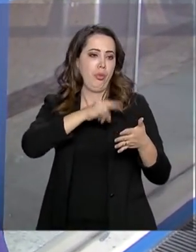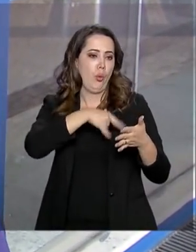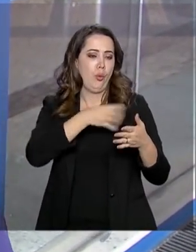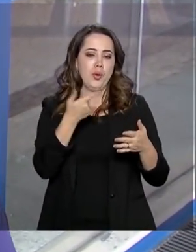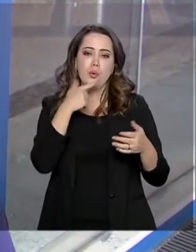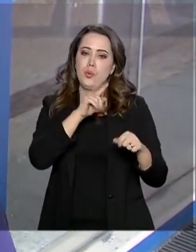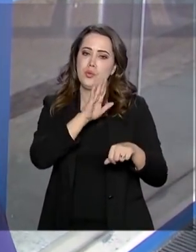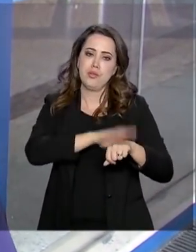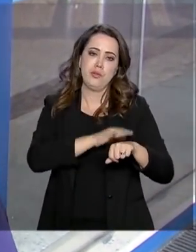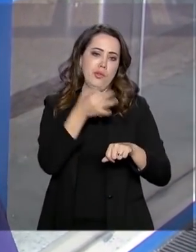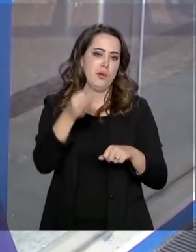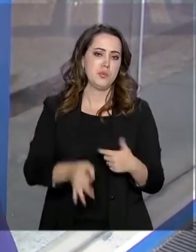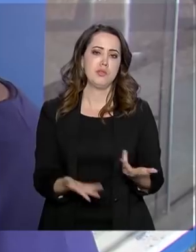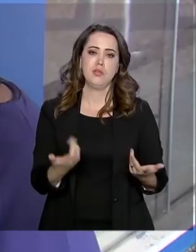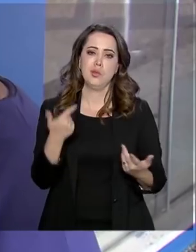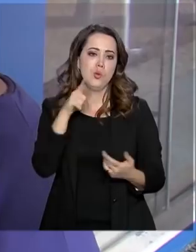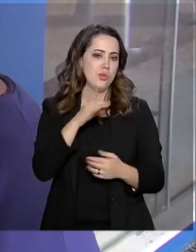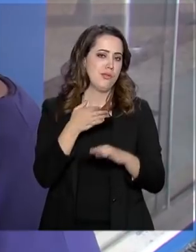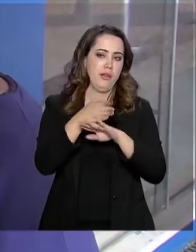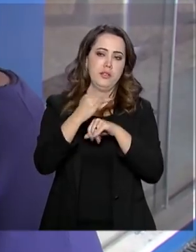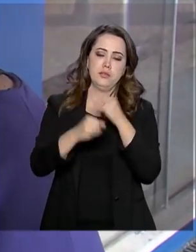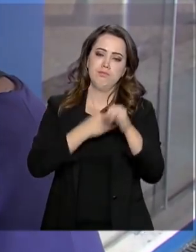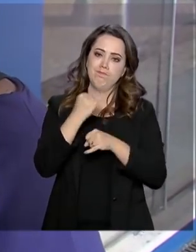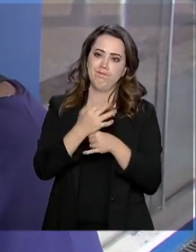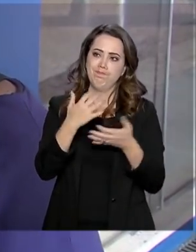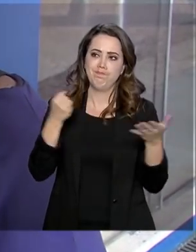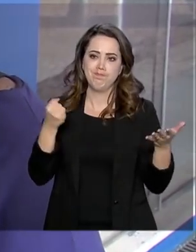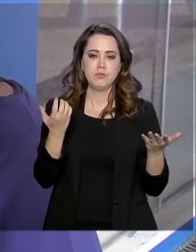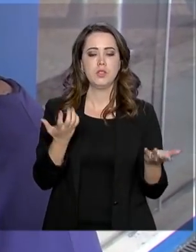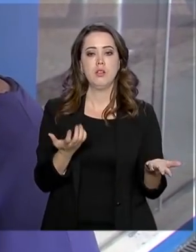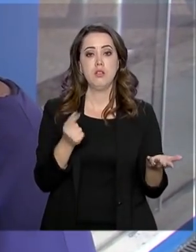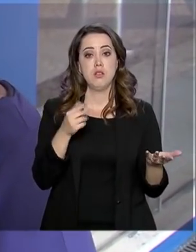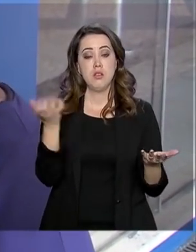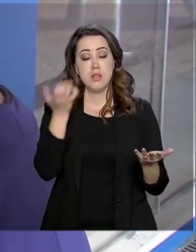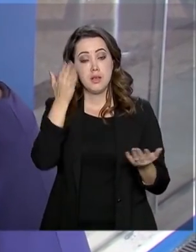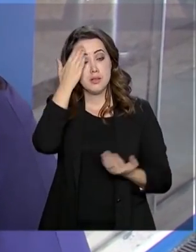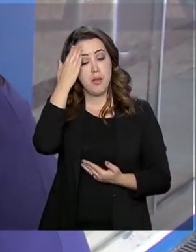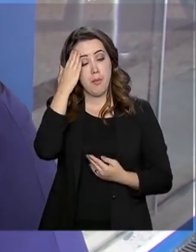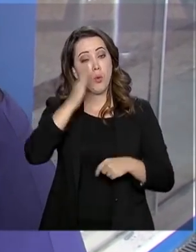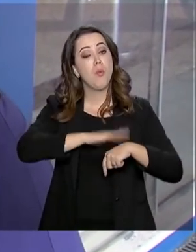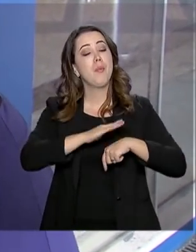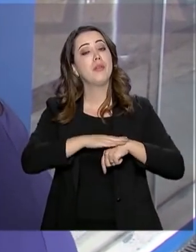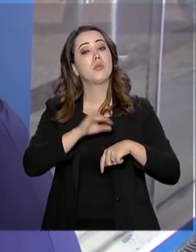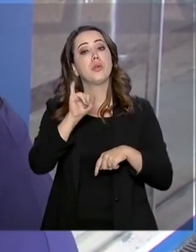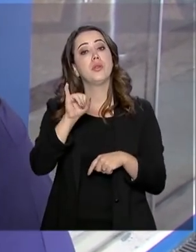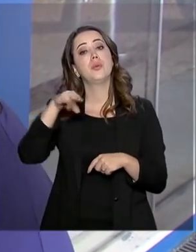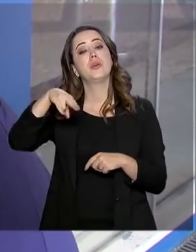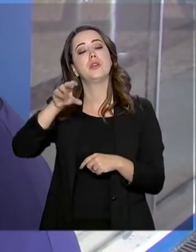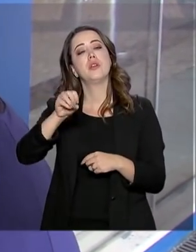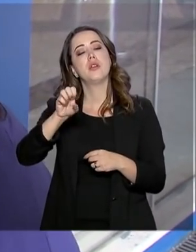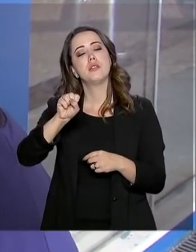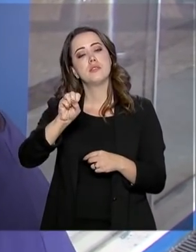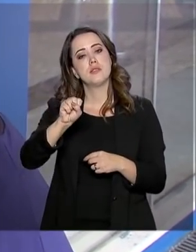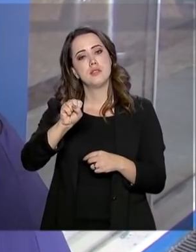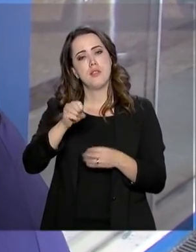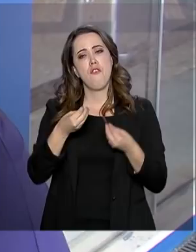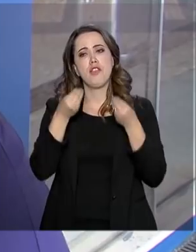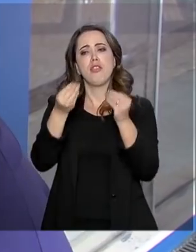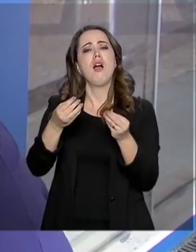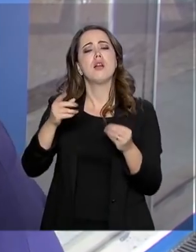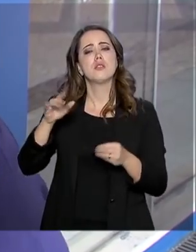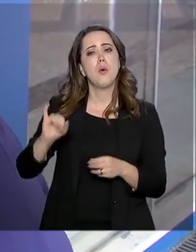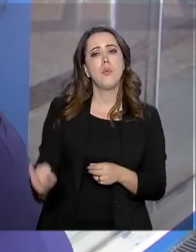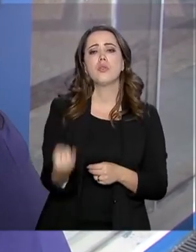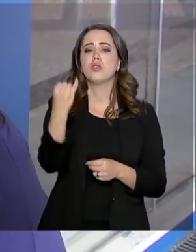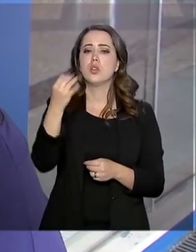tira pela internet. Eu quero saber quando que o INSS vai dar essa chance para a gente